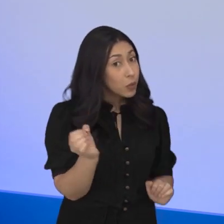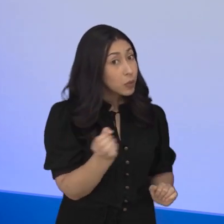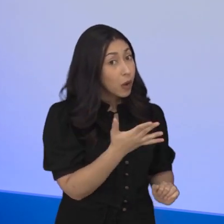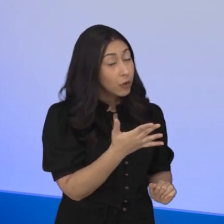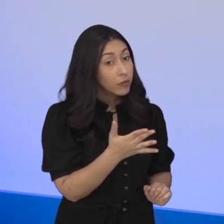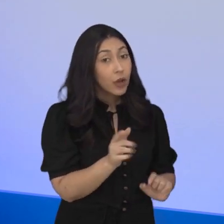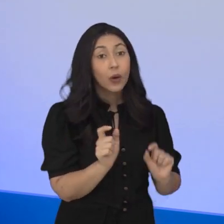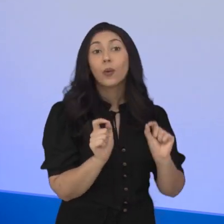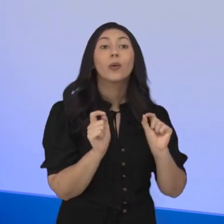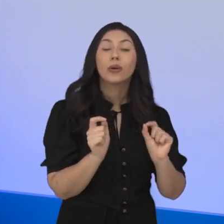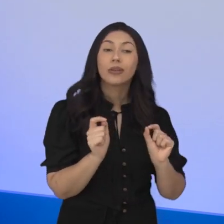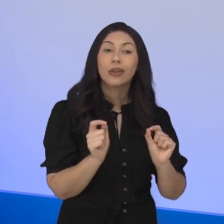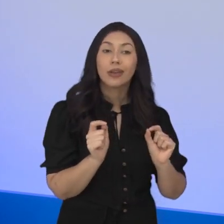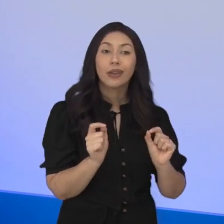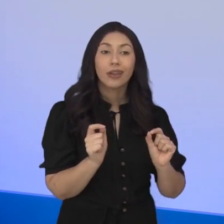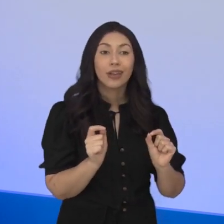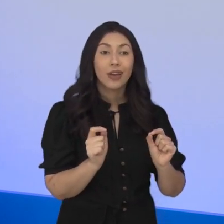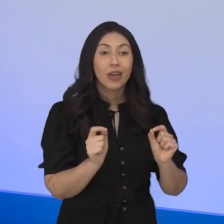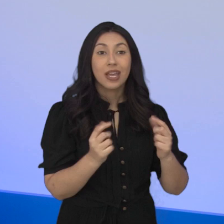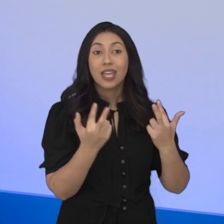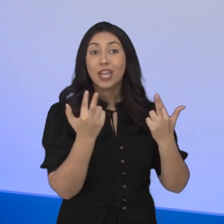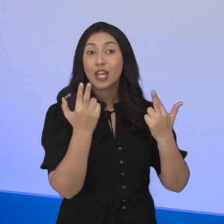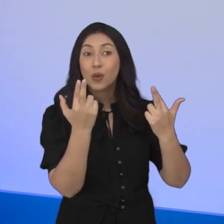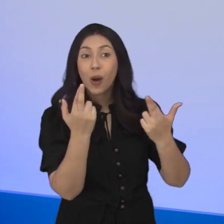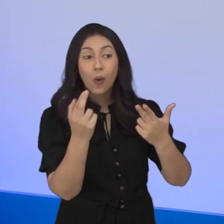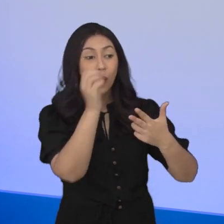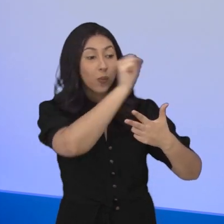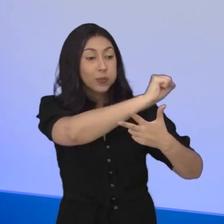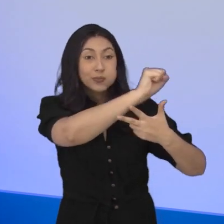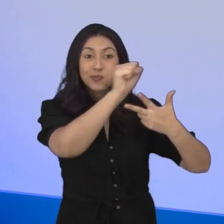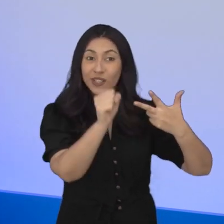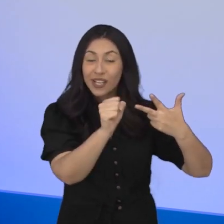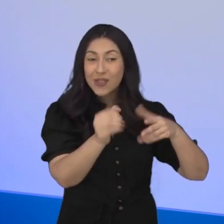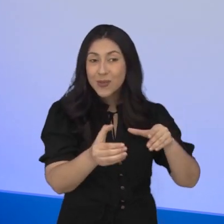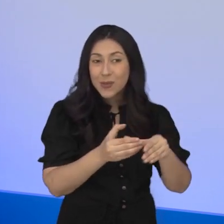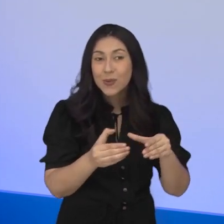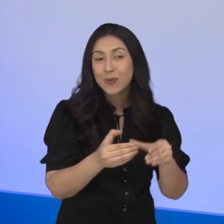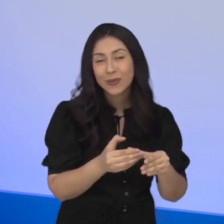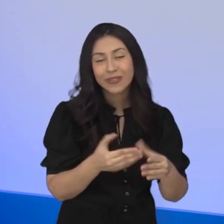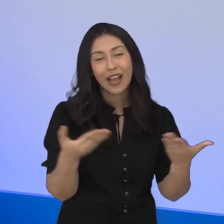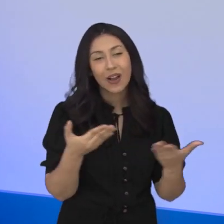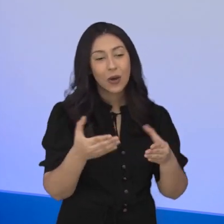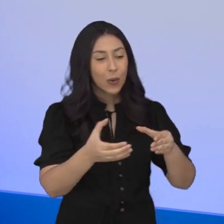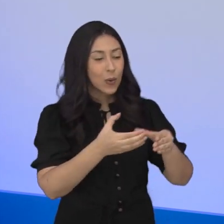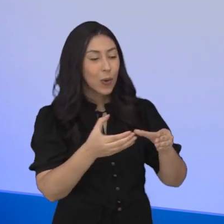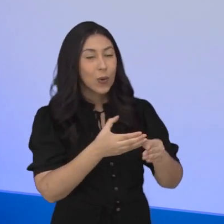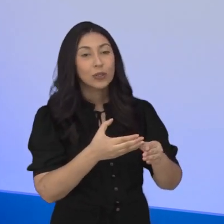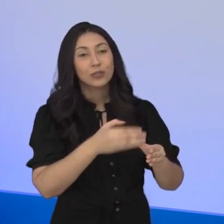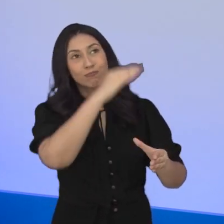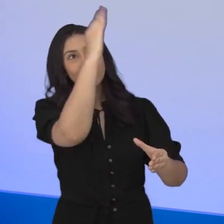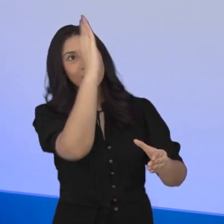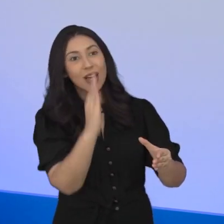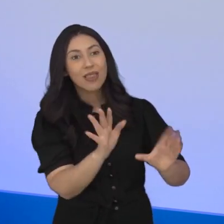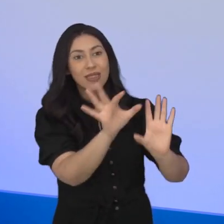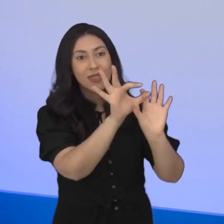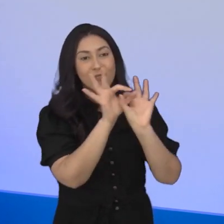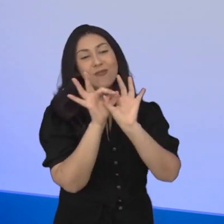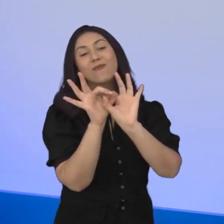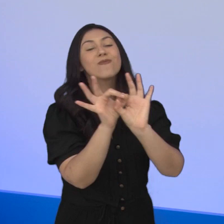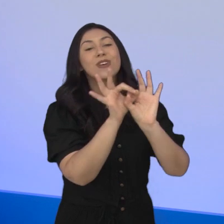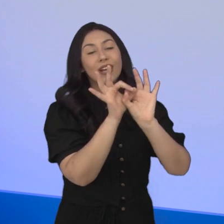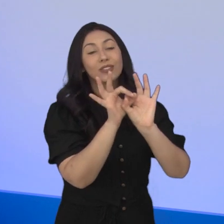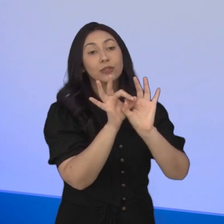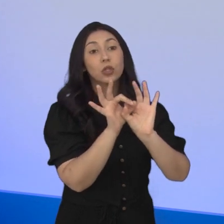recente, que é o Enem do concurso público, que nada mais é do que a unificação dos concursos públicos na esfera federal.